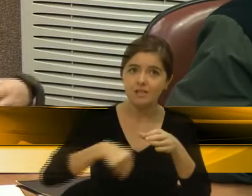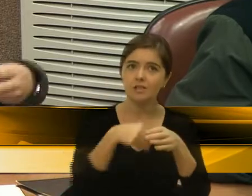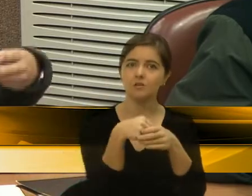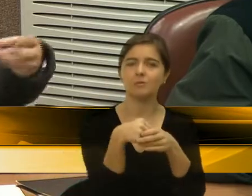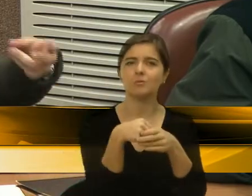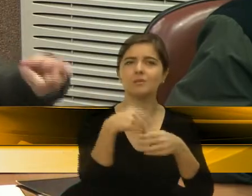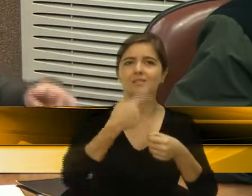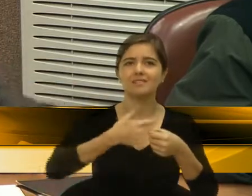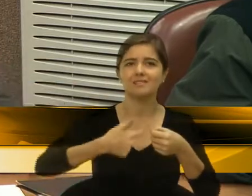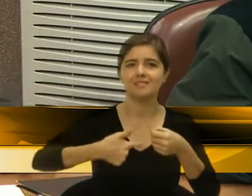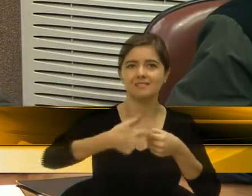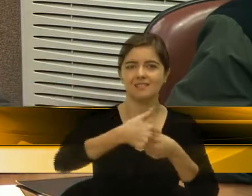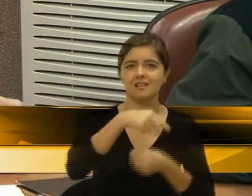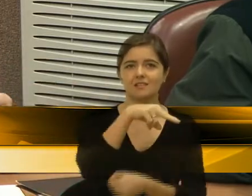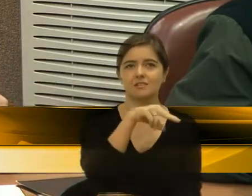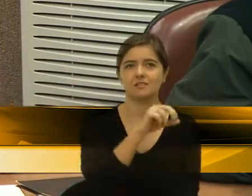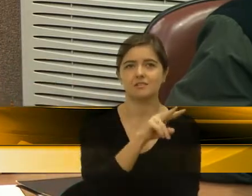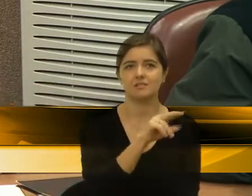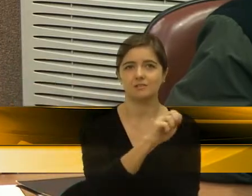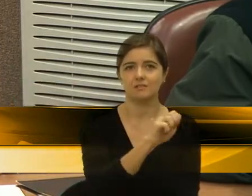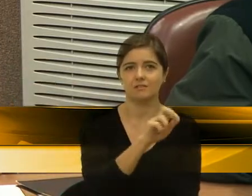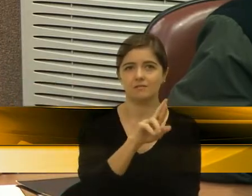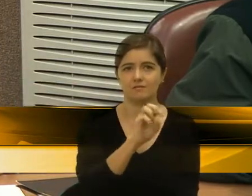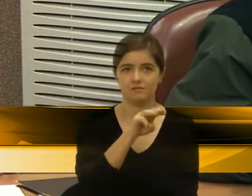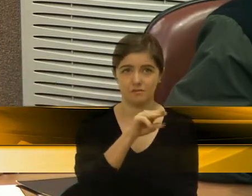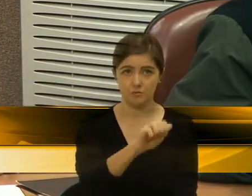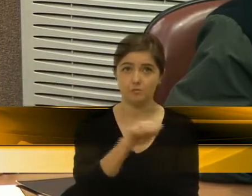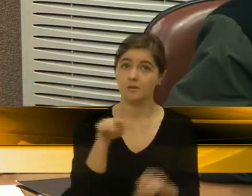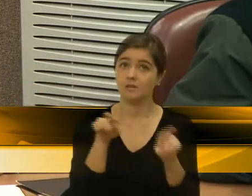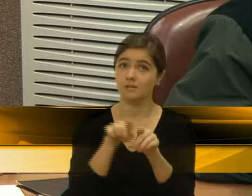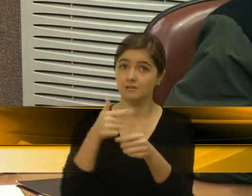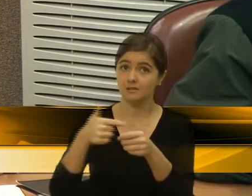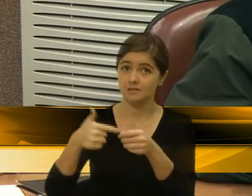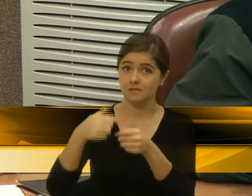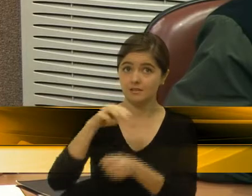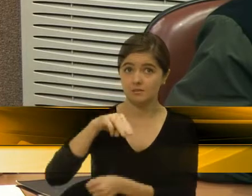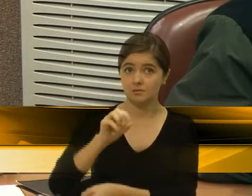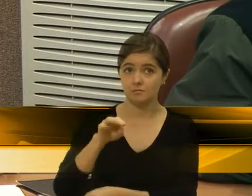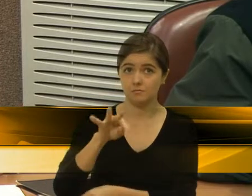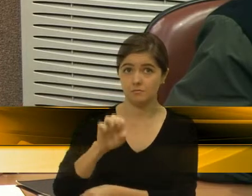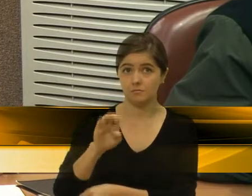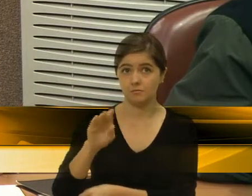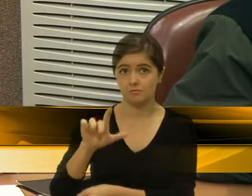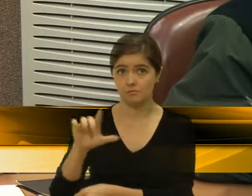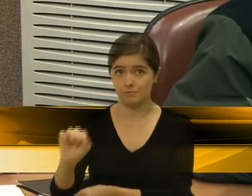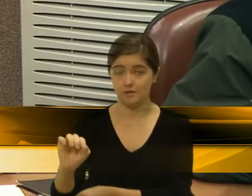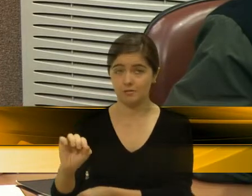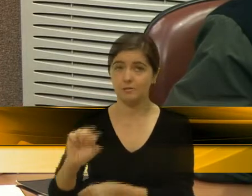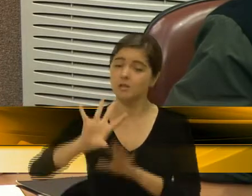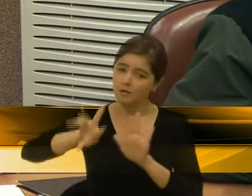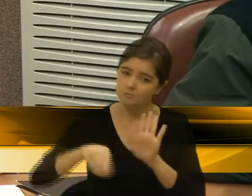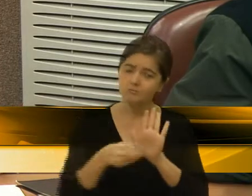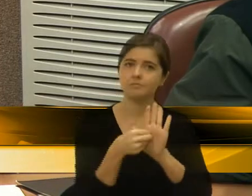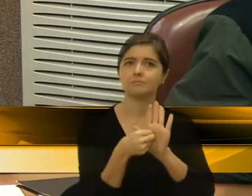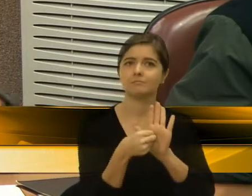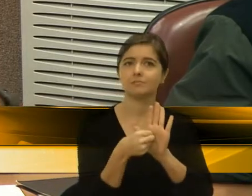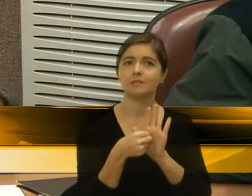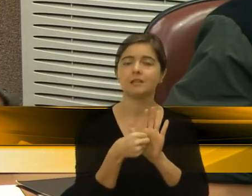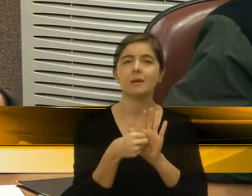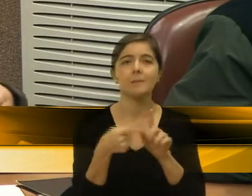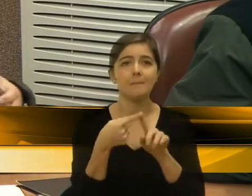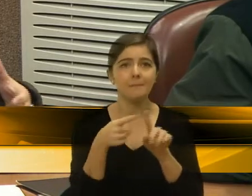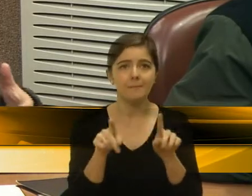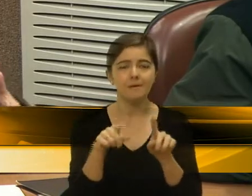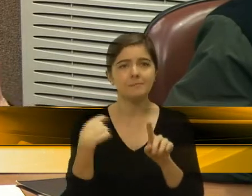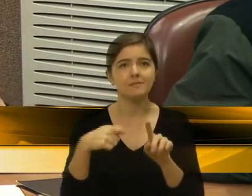As cidades hoje fazem parte da região metropolitana da Serra. E o município tem que entender, vereadora Tatiane, que você participar